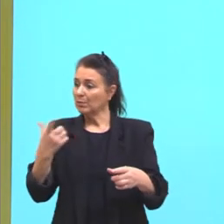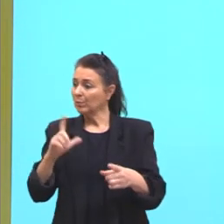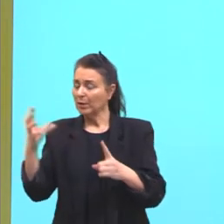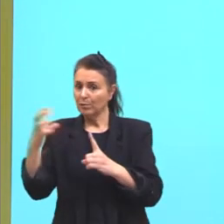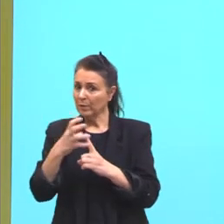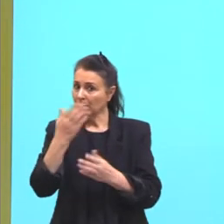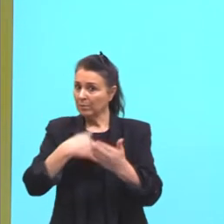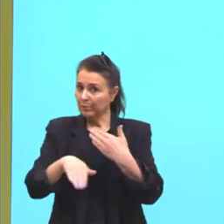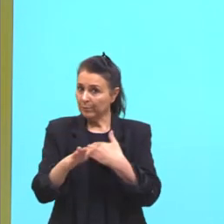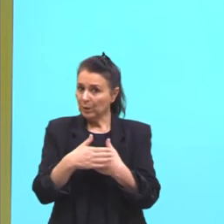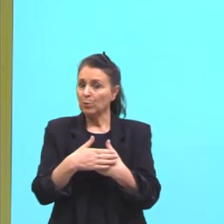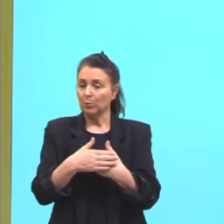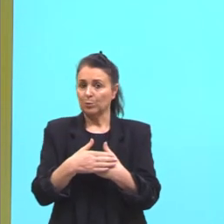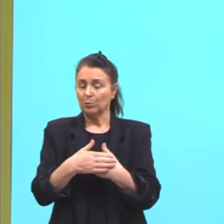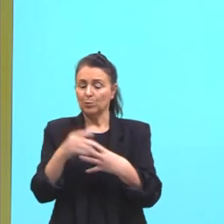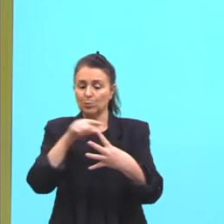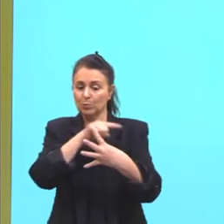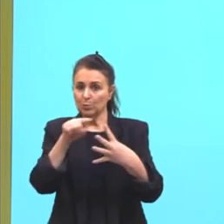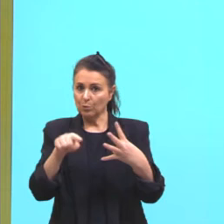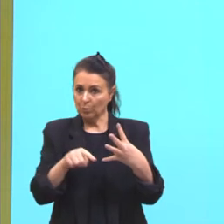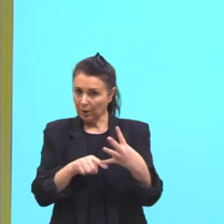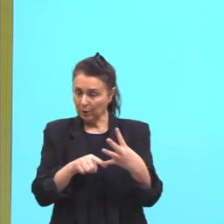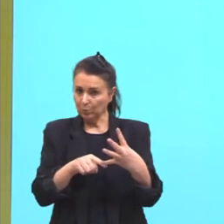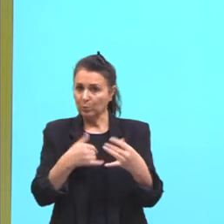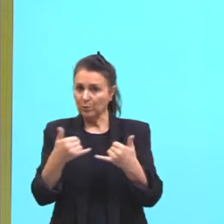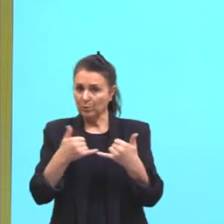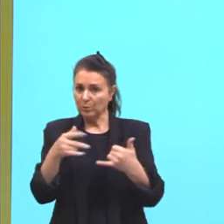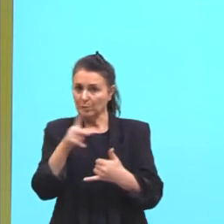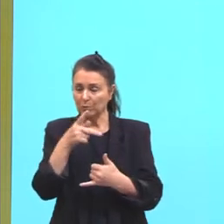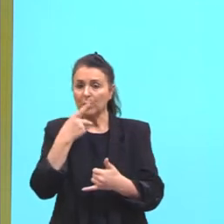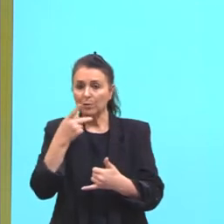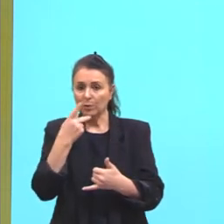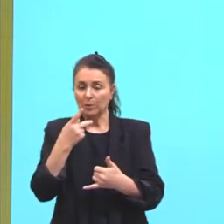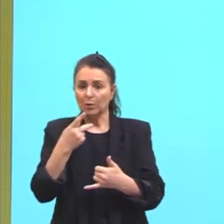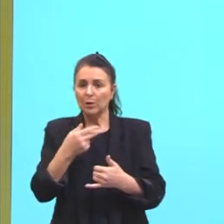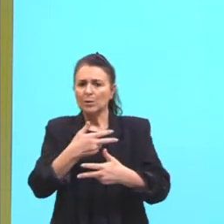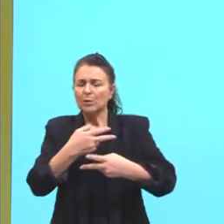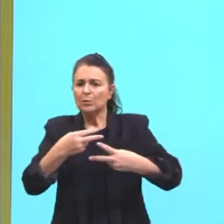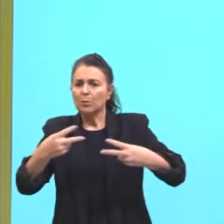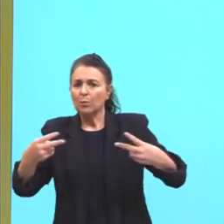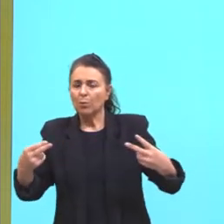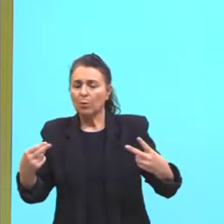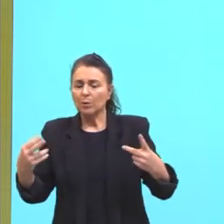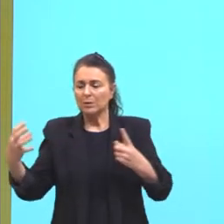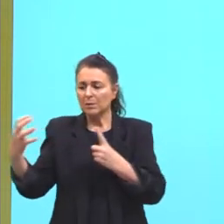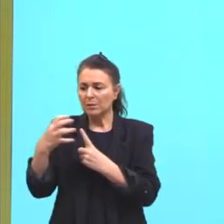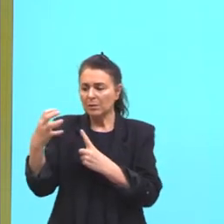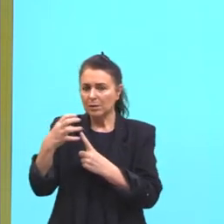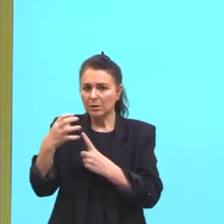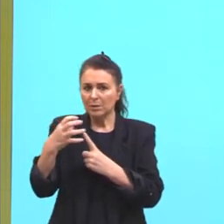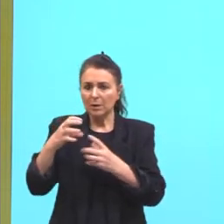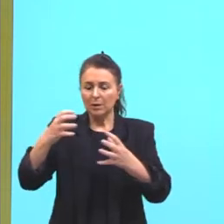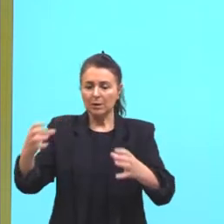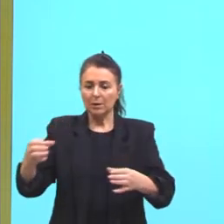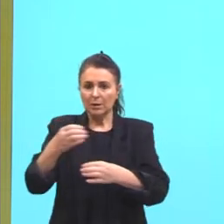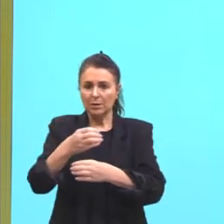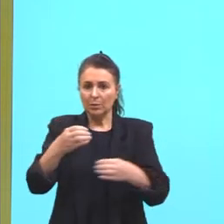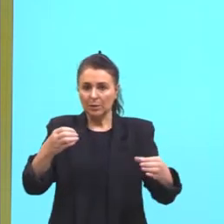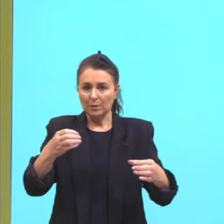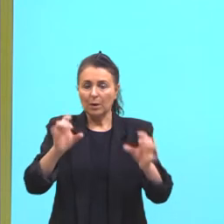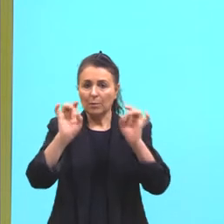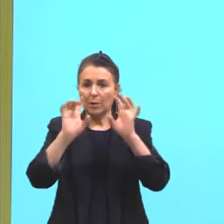que eu acabei de falar para vocês. São fatores que eles interferem em reações específicas. Como a luz.